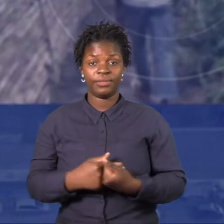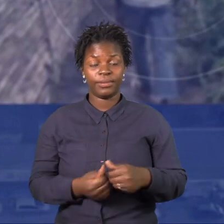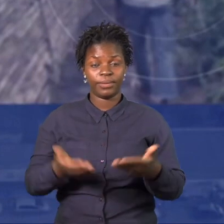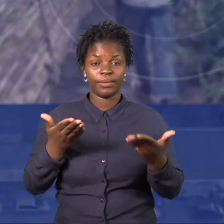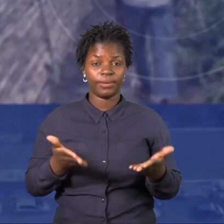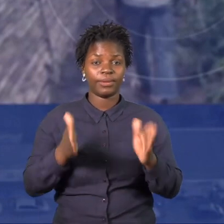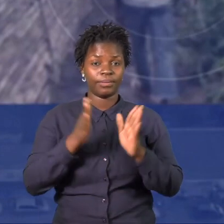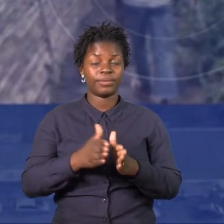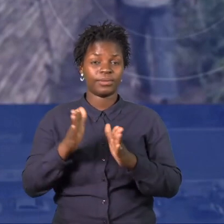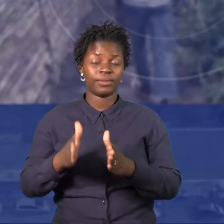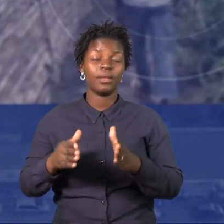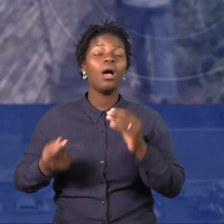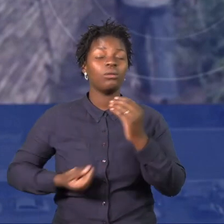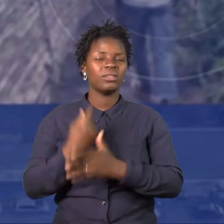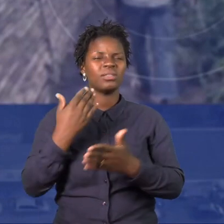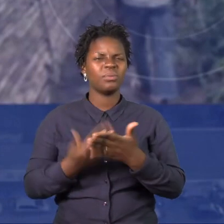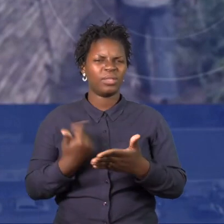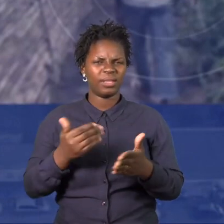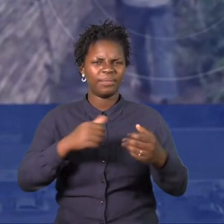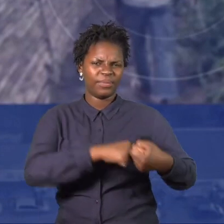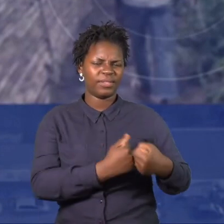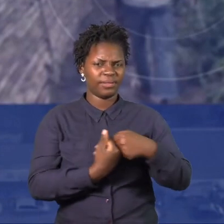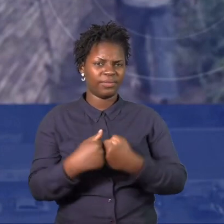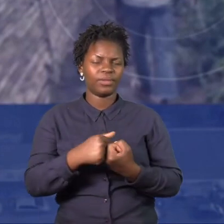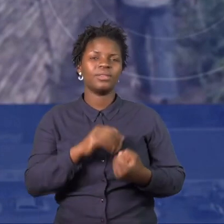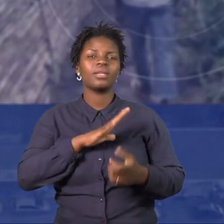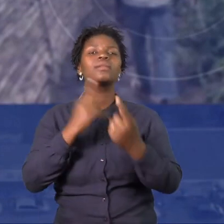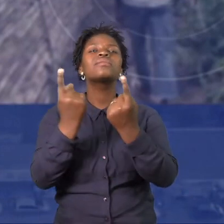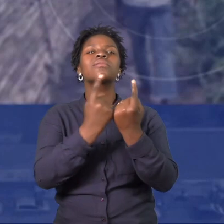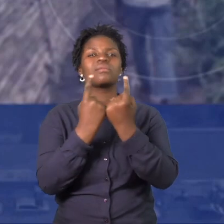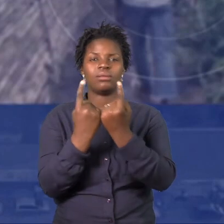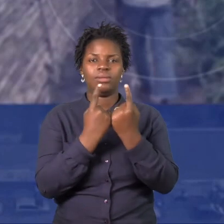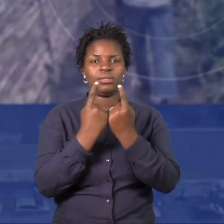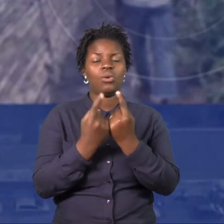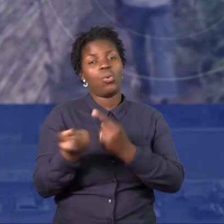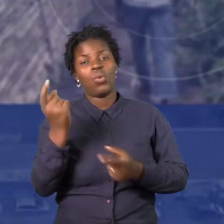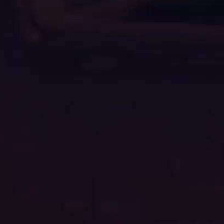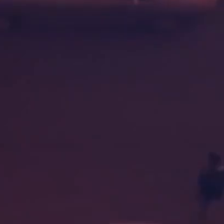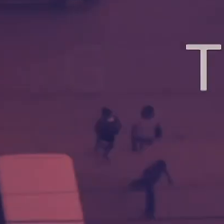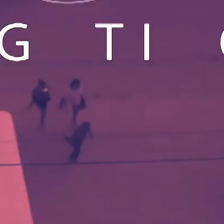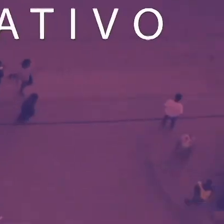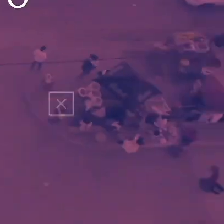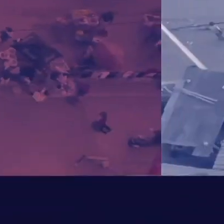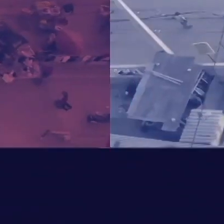conteúdos. Eu sou a Sheila Wilson e foi um prazer fazer-te companhia nesta edição. Até a próxima!